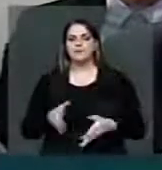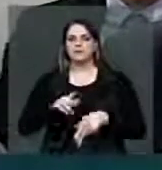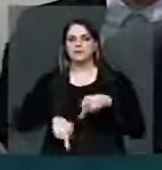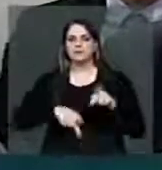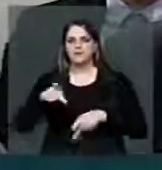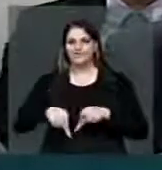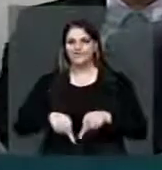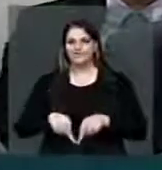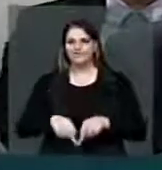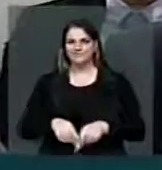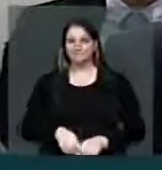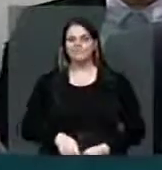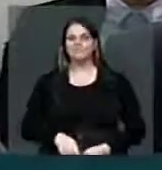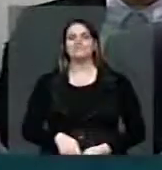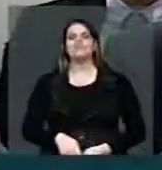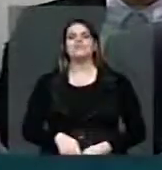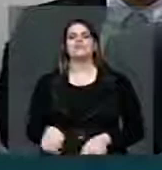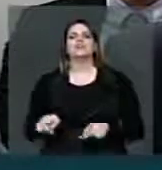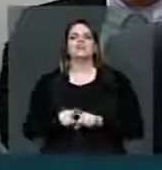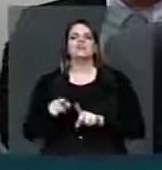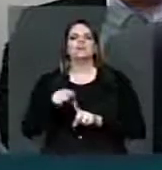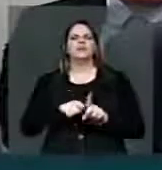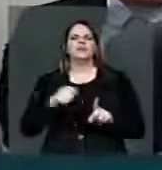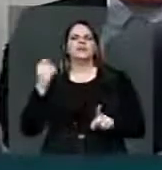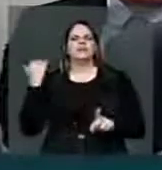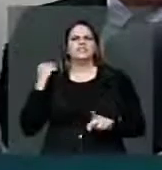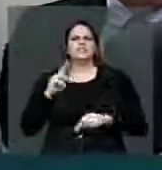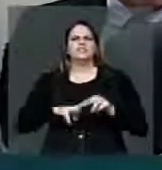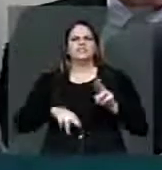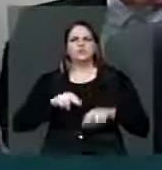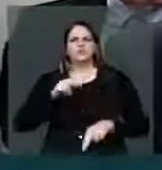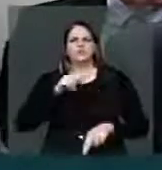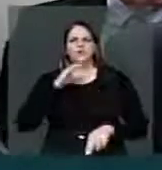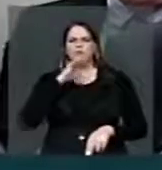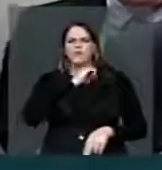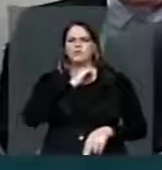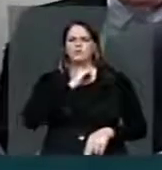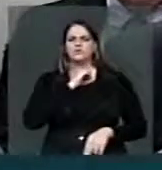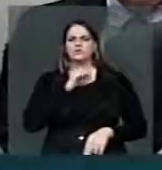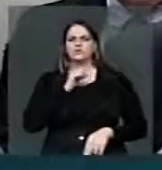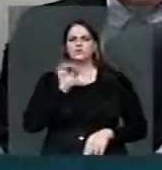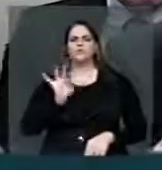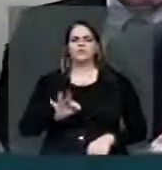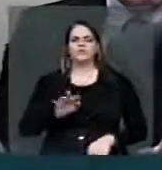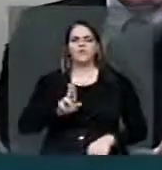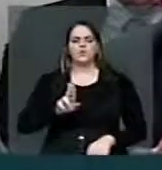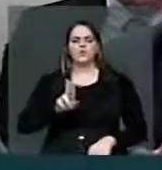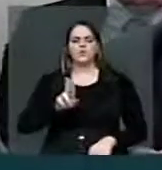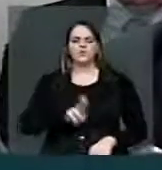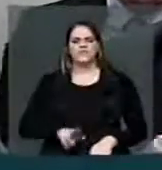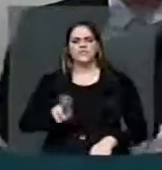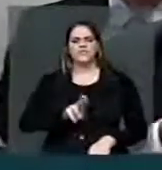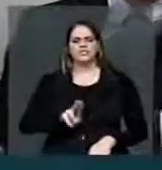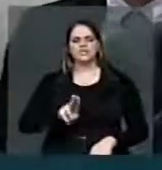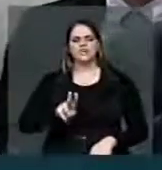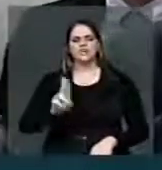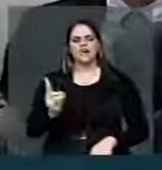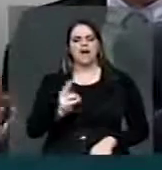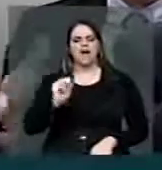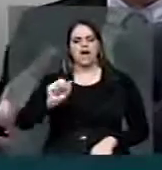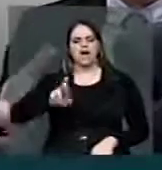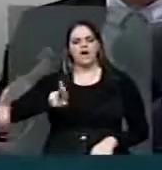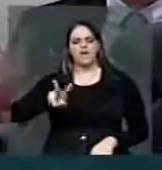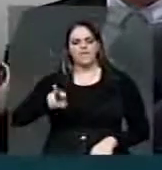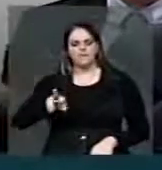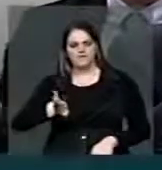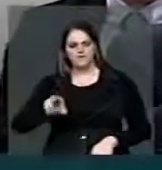em junho, se não me engano meu, na Universidade de Harvard, falando sobre o Marco Civil da internet, e ele é referência porque